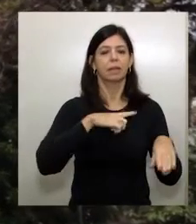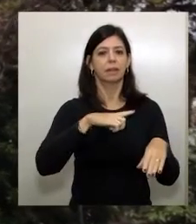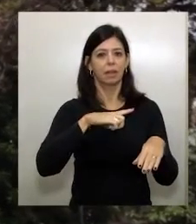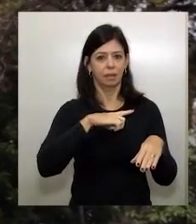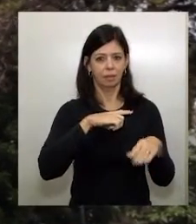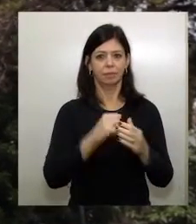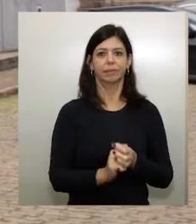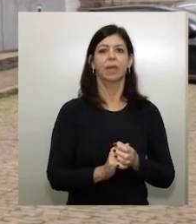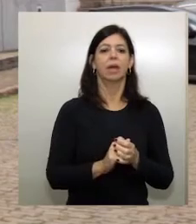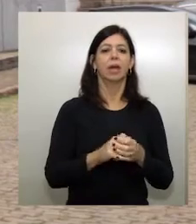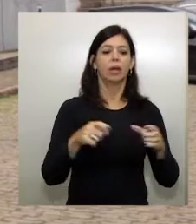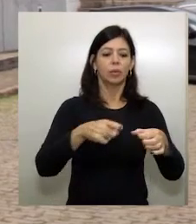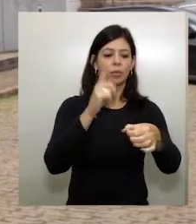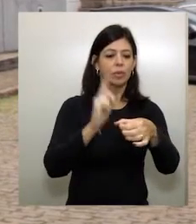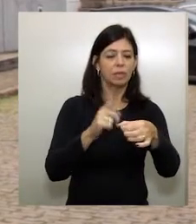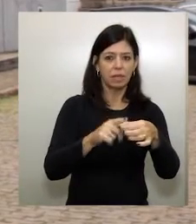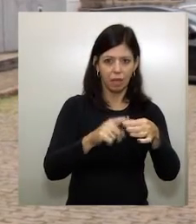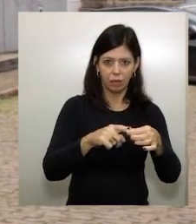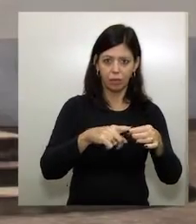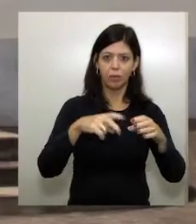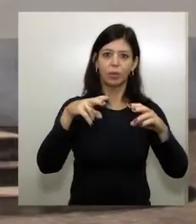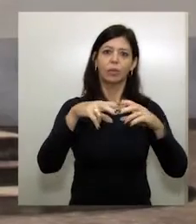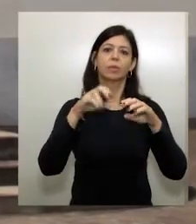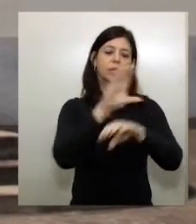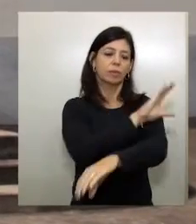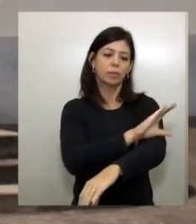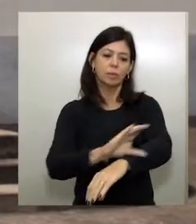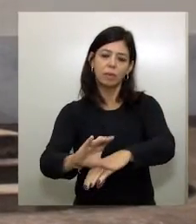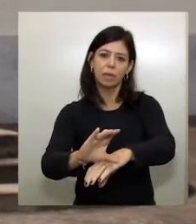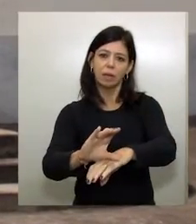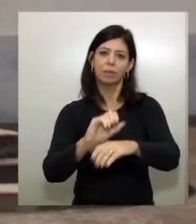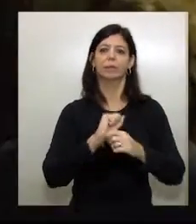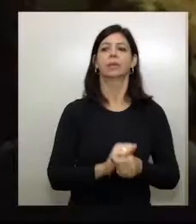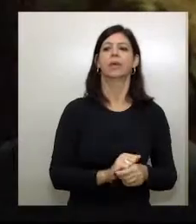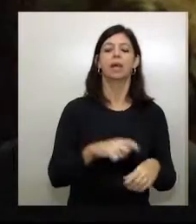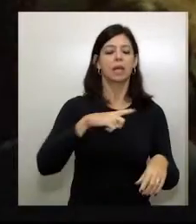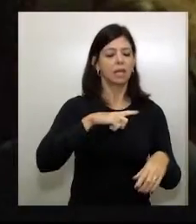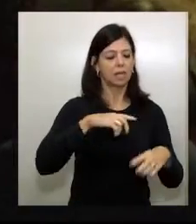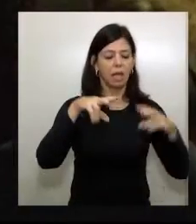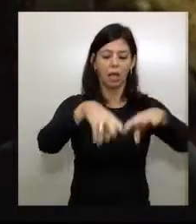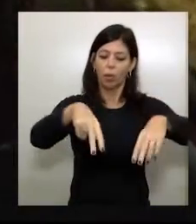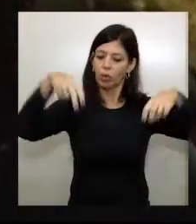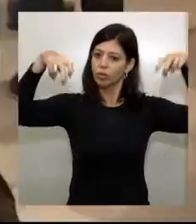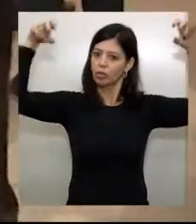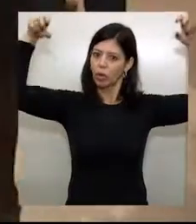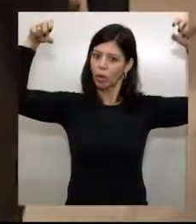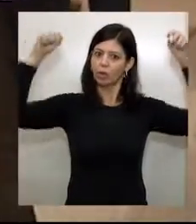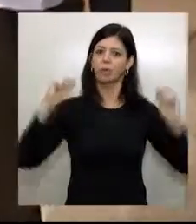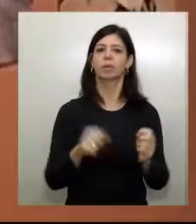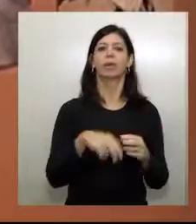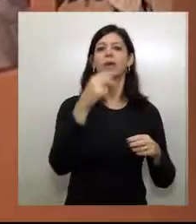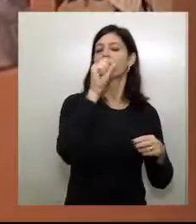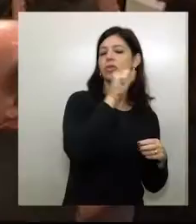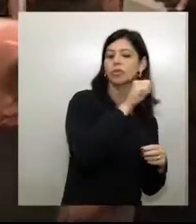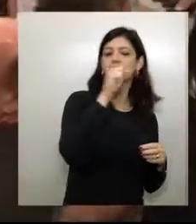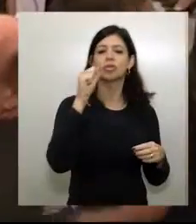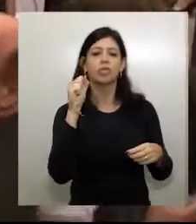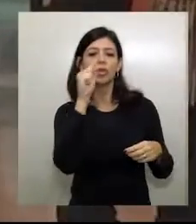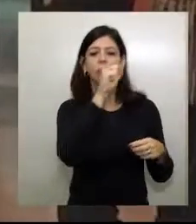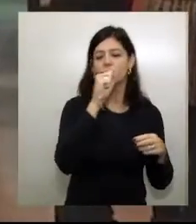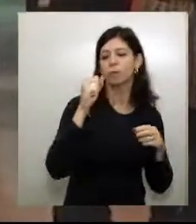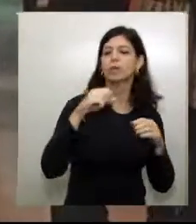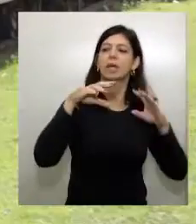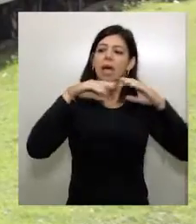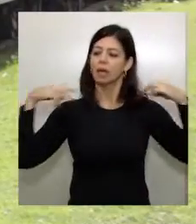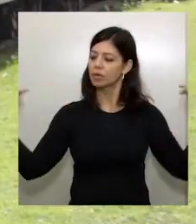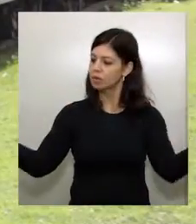de Oliveira Zurita, implantado na antiga Estação Central da Fepasa. Auditório para shows, salão com exposições variadas